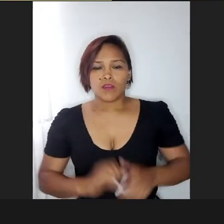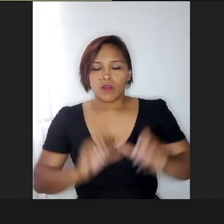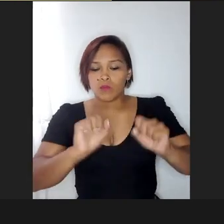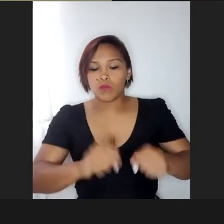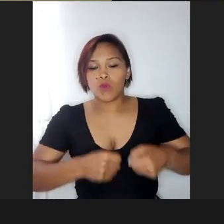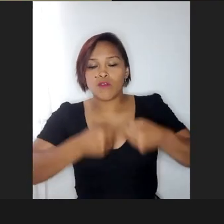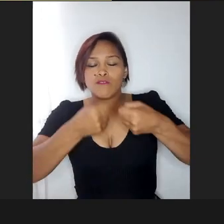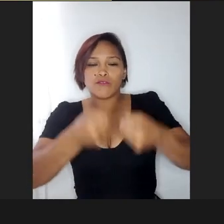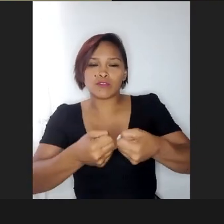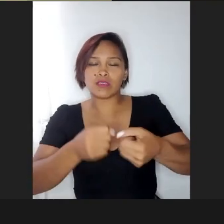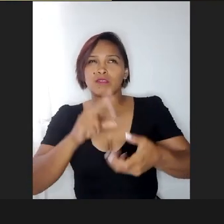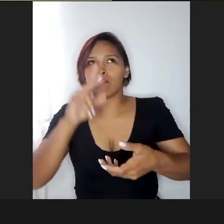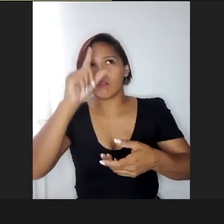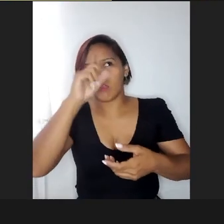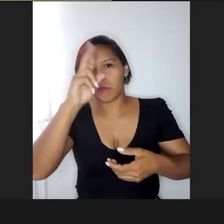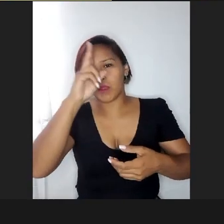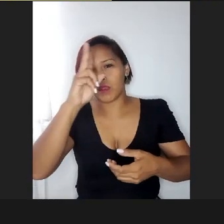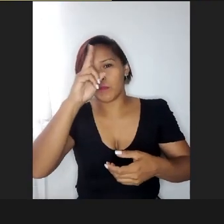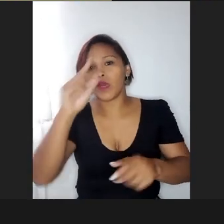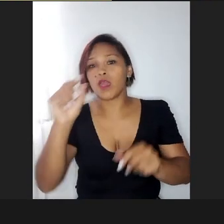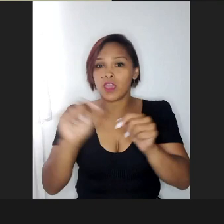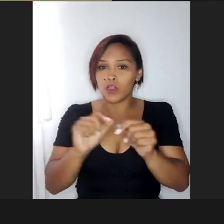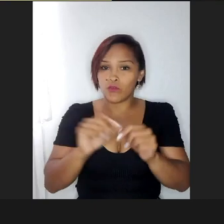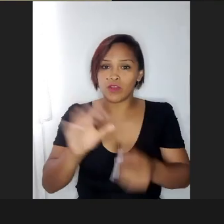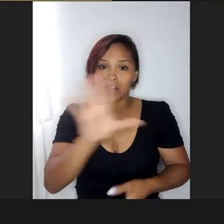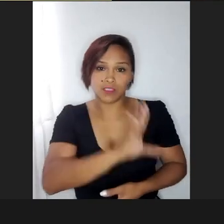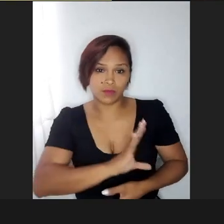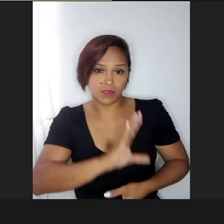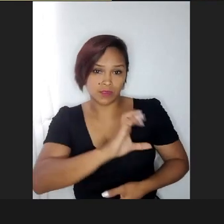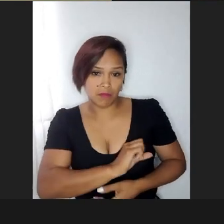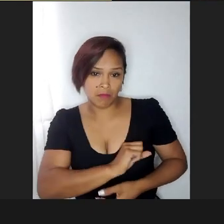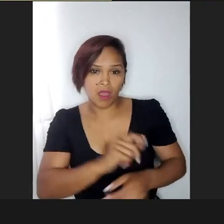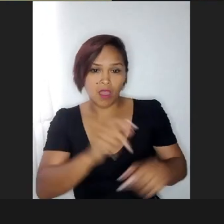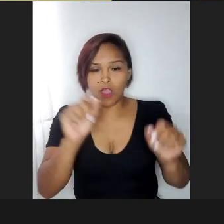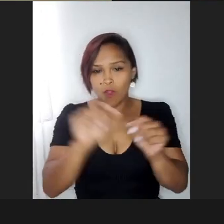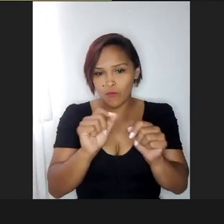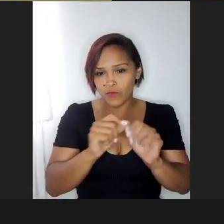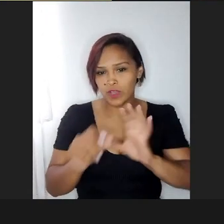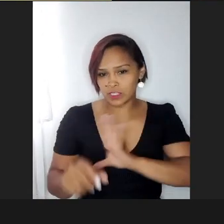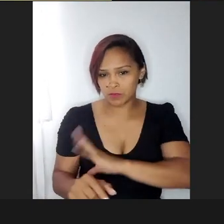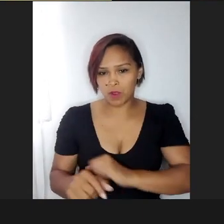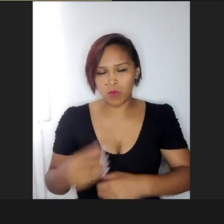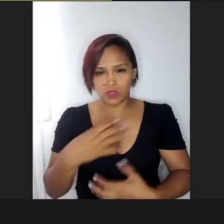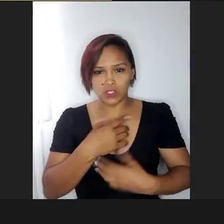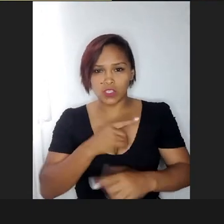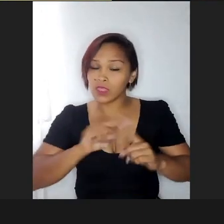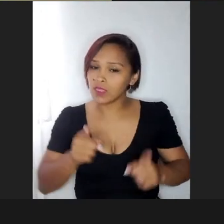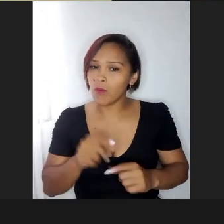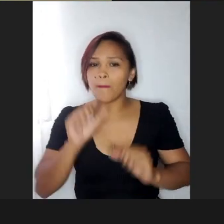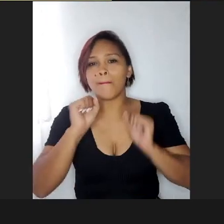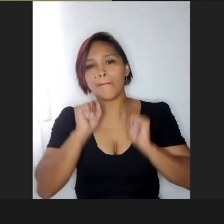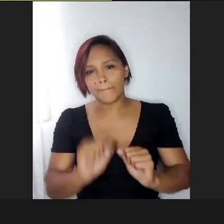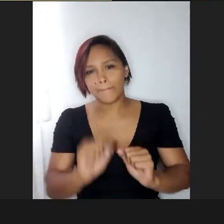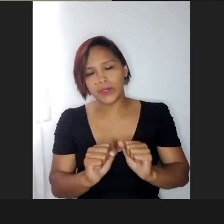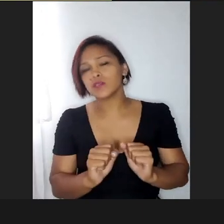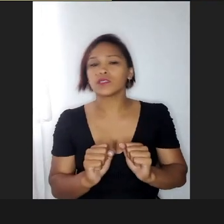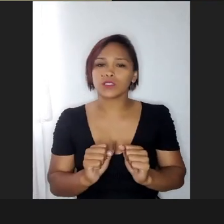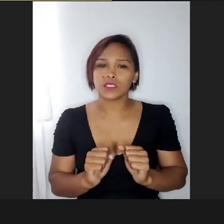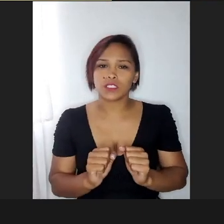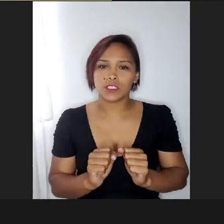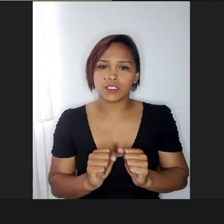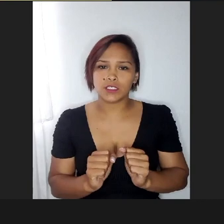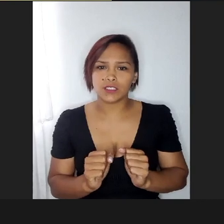assim, então eu faço para ser amado, eu faço para ser amado, então você pode ser muito